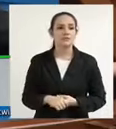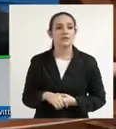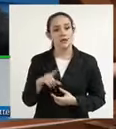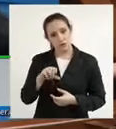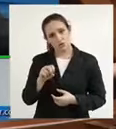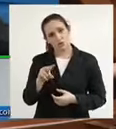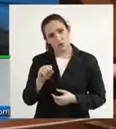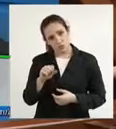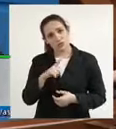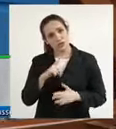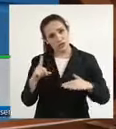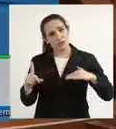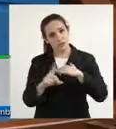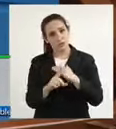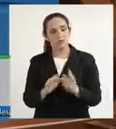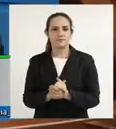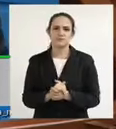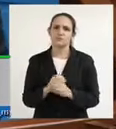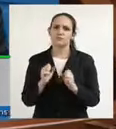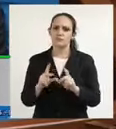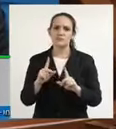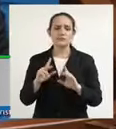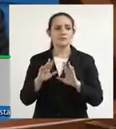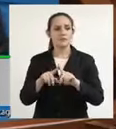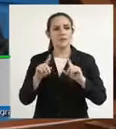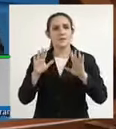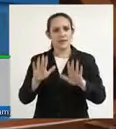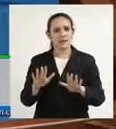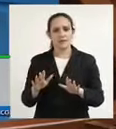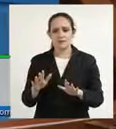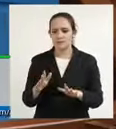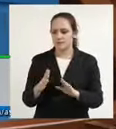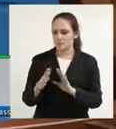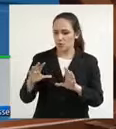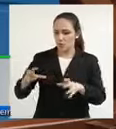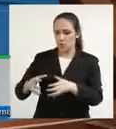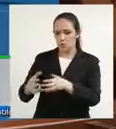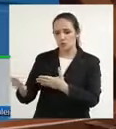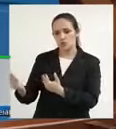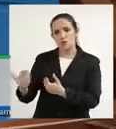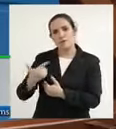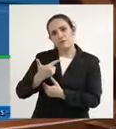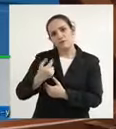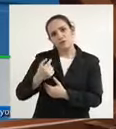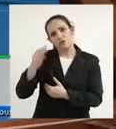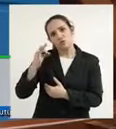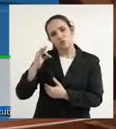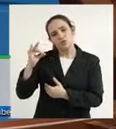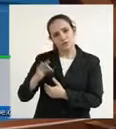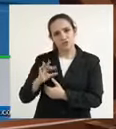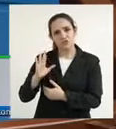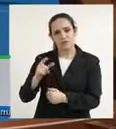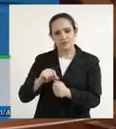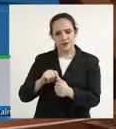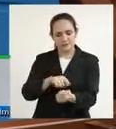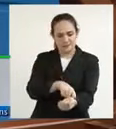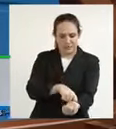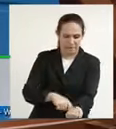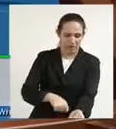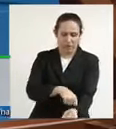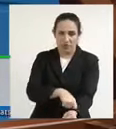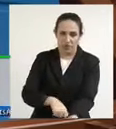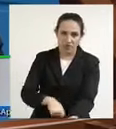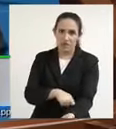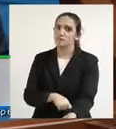SUS. E aí, quando você vê que 20% dos nossos jovens já estão se automotilando, a